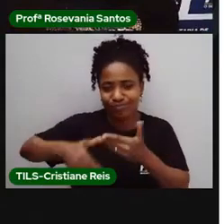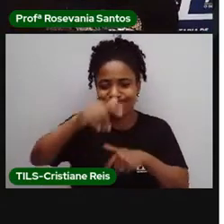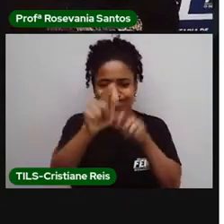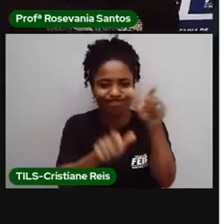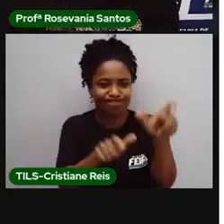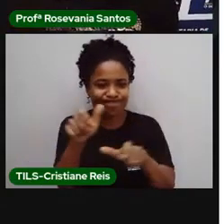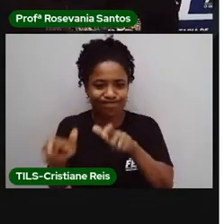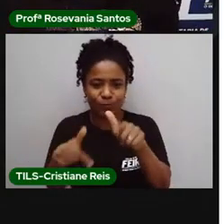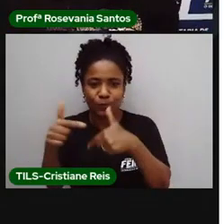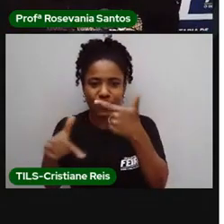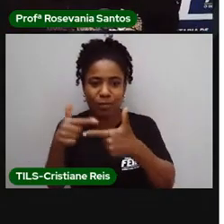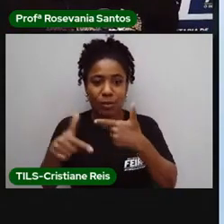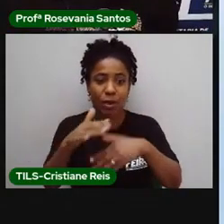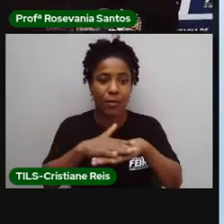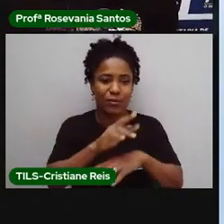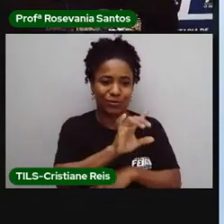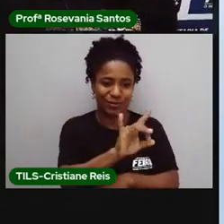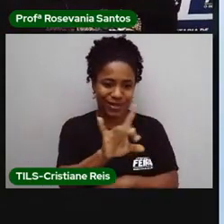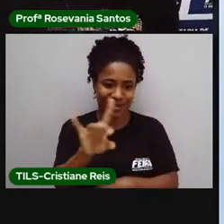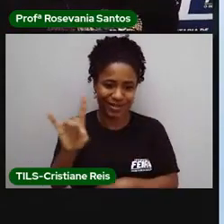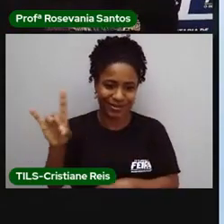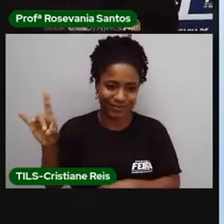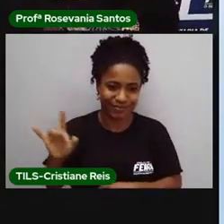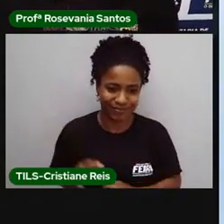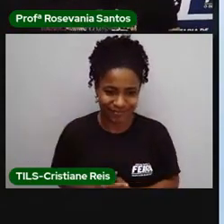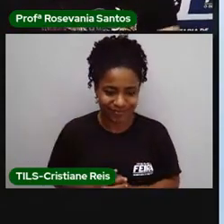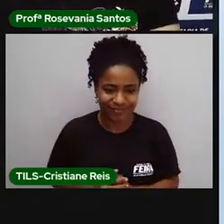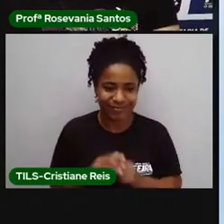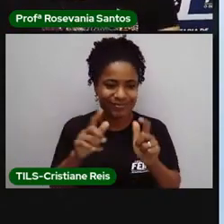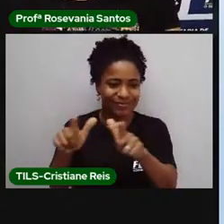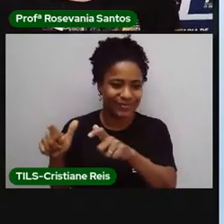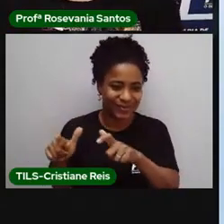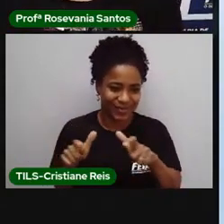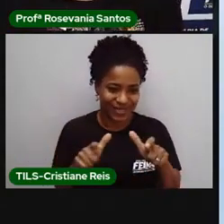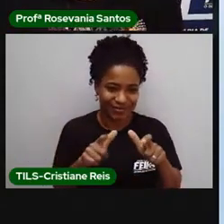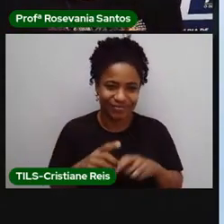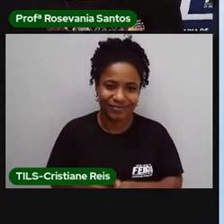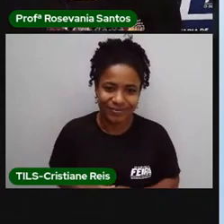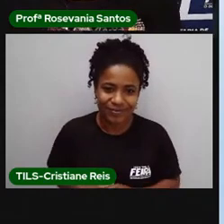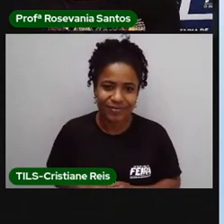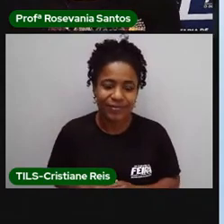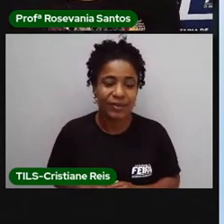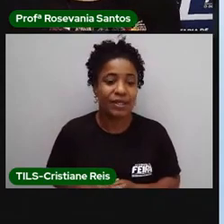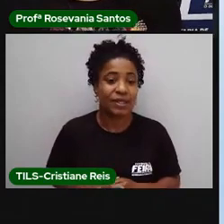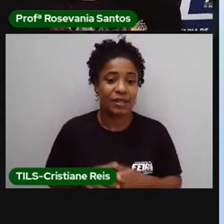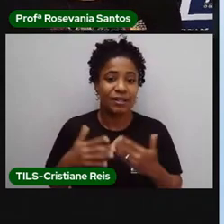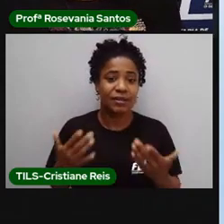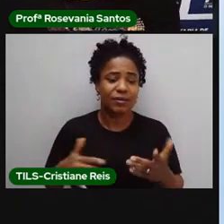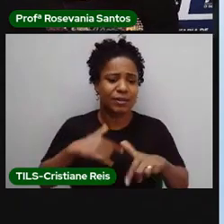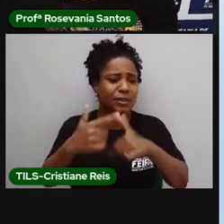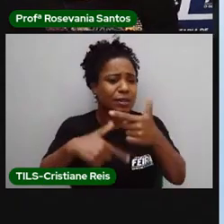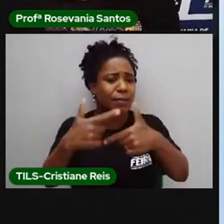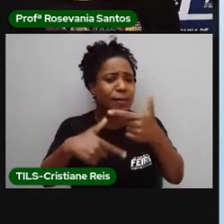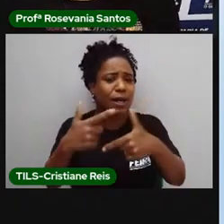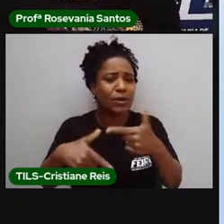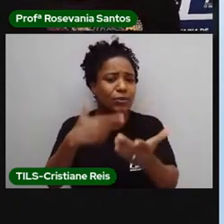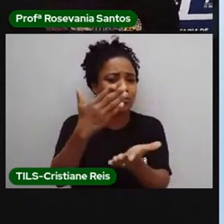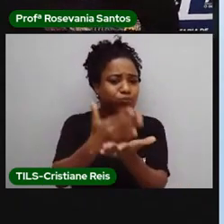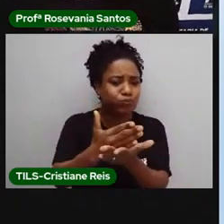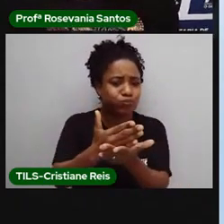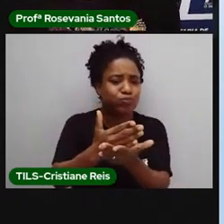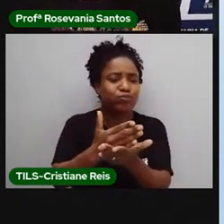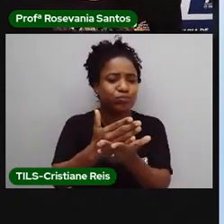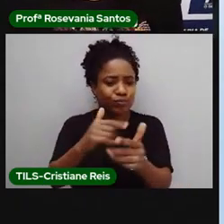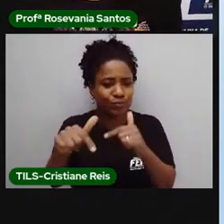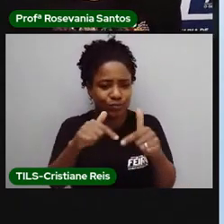natureza que a gente vive, né. Do ambiente que a gente vive. Então, além dessa divisão do trabalho, a gente tem também